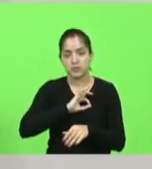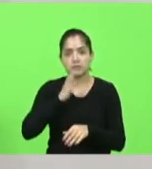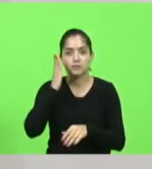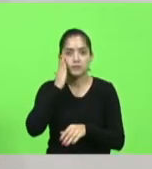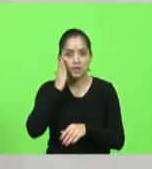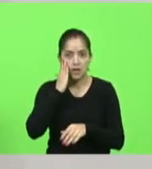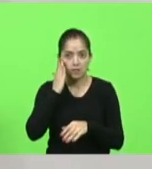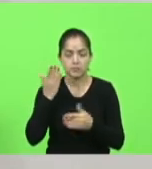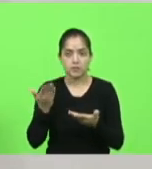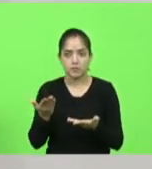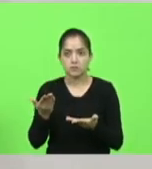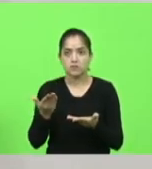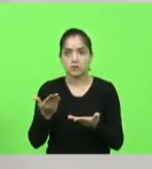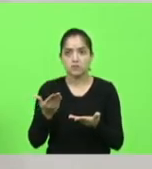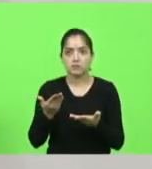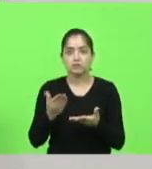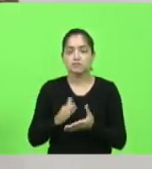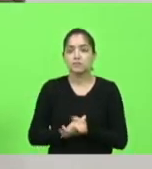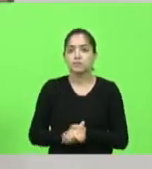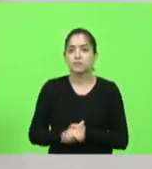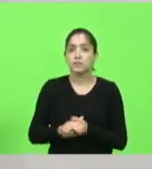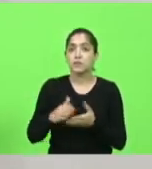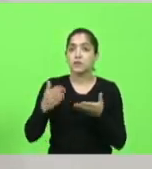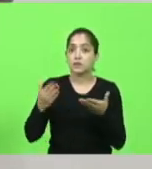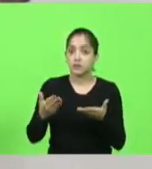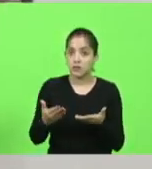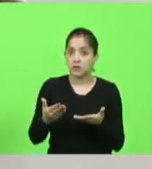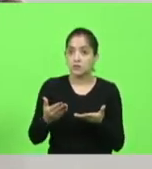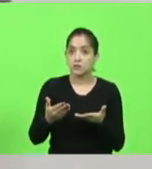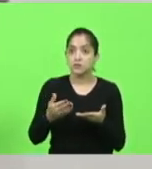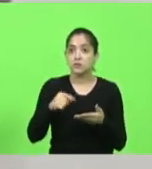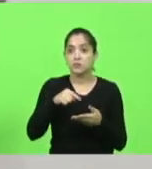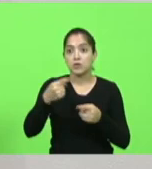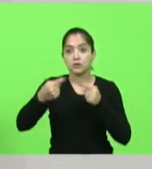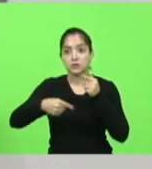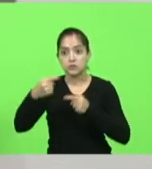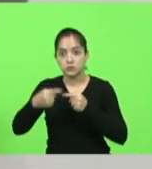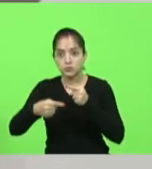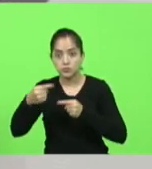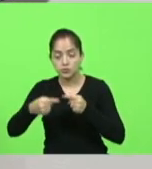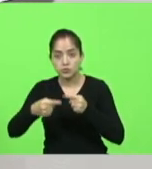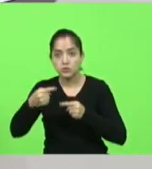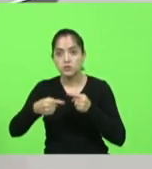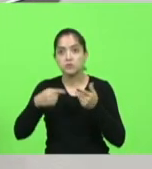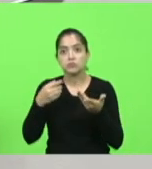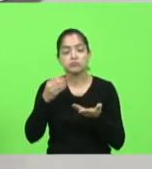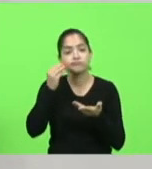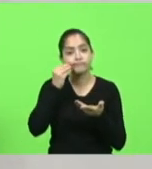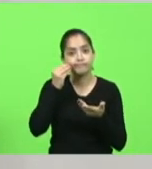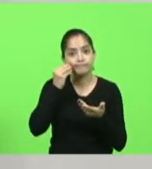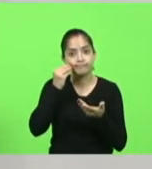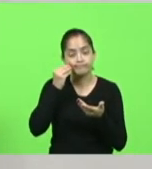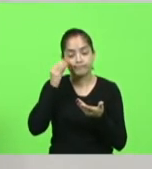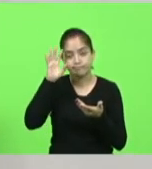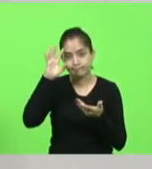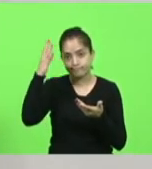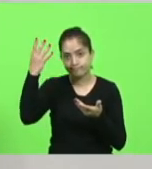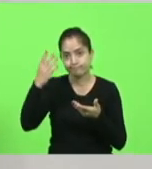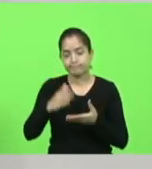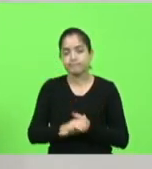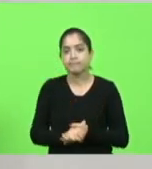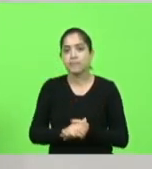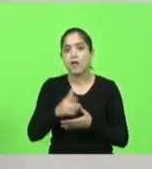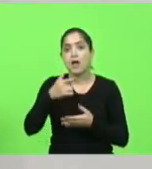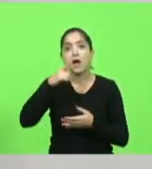alguns comentários, e nós estamos sentados lá na Casa Civil para tentar resolver. Aí,